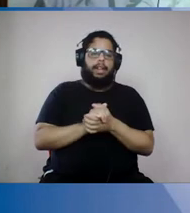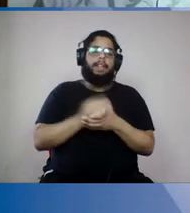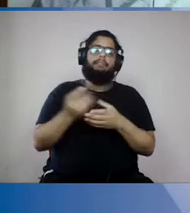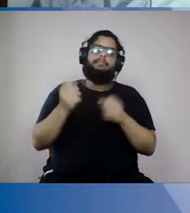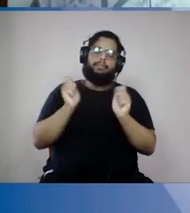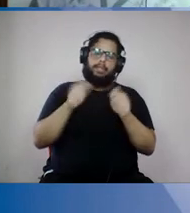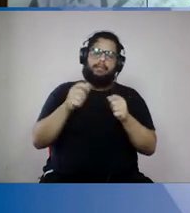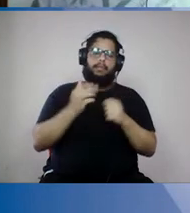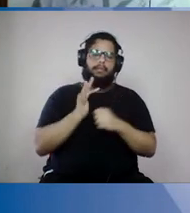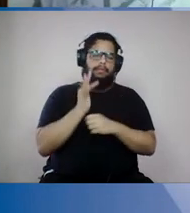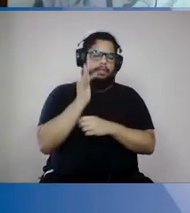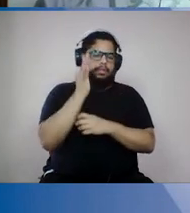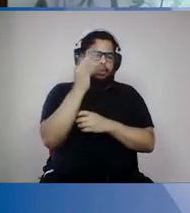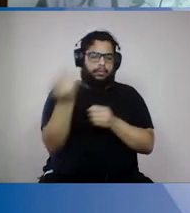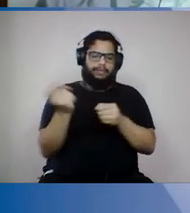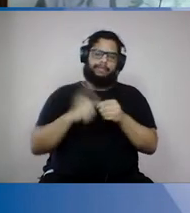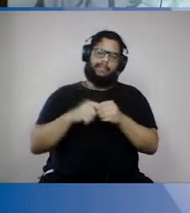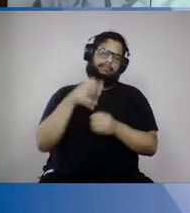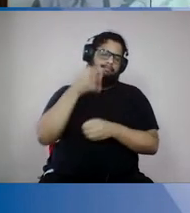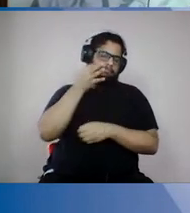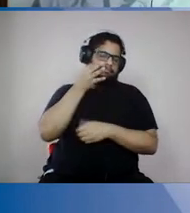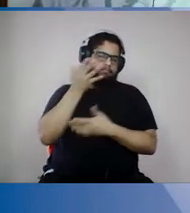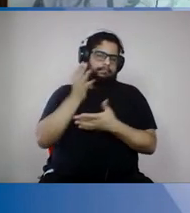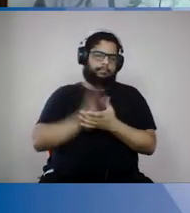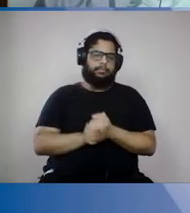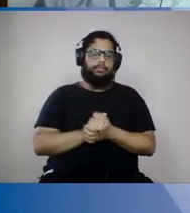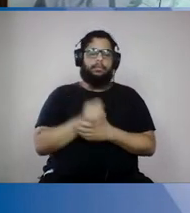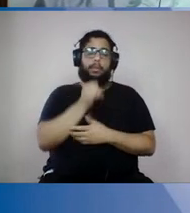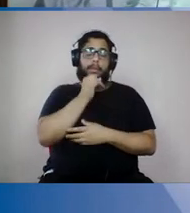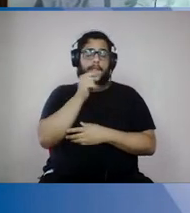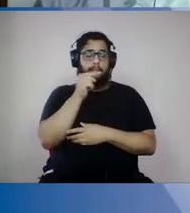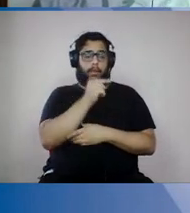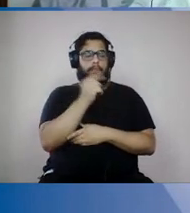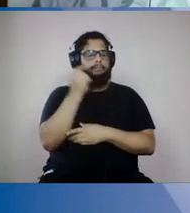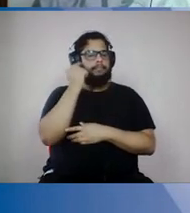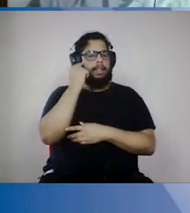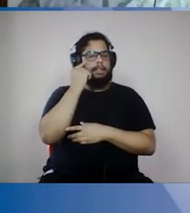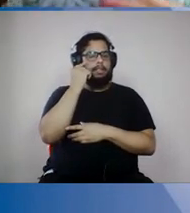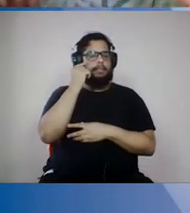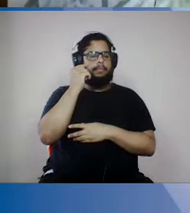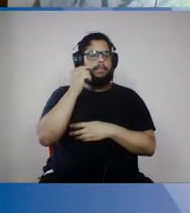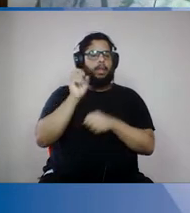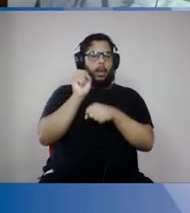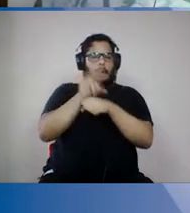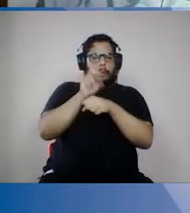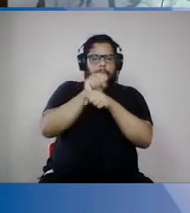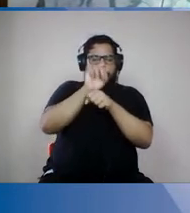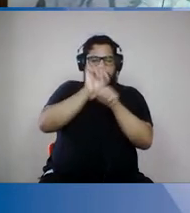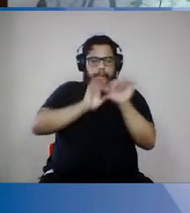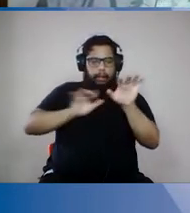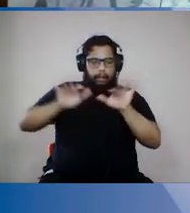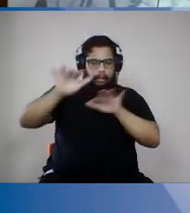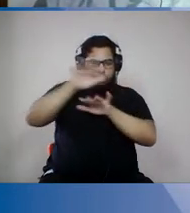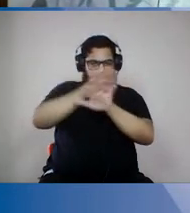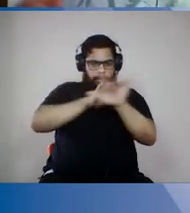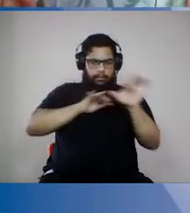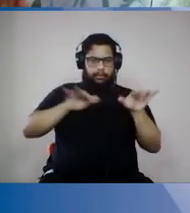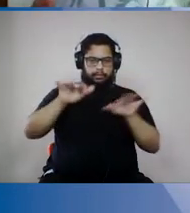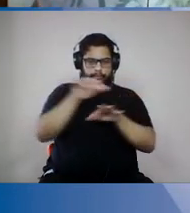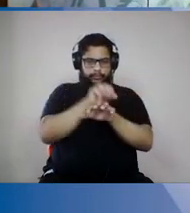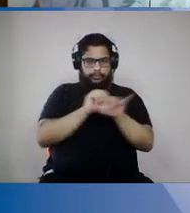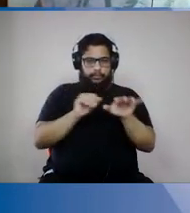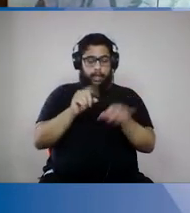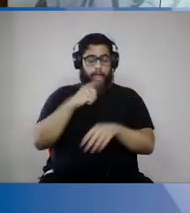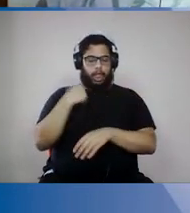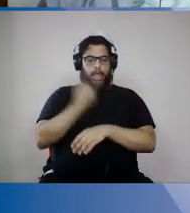então veja bem, a transmissão comunitária é mais ou menos isso aqui, imagina que o vírus está circulando livremente pela comunidade, e todos